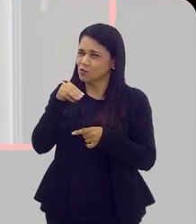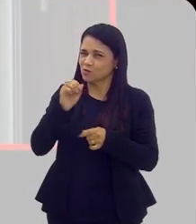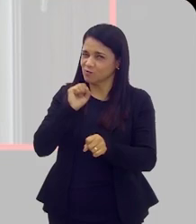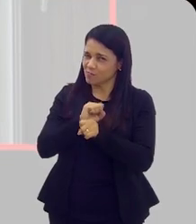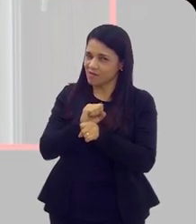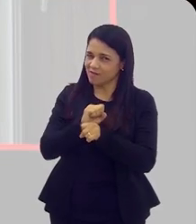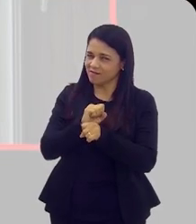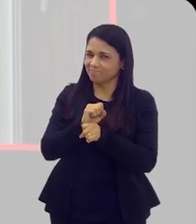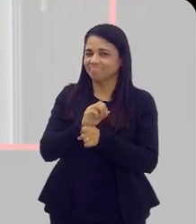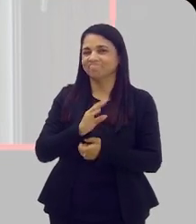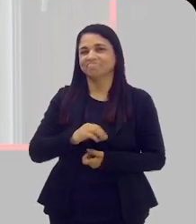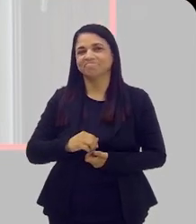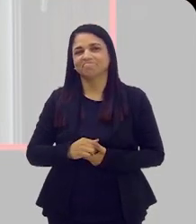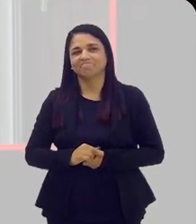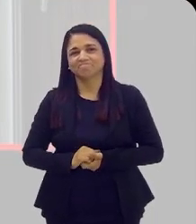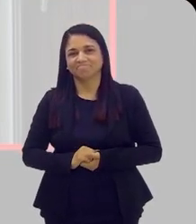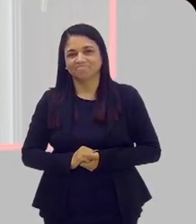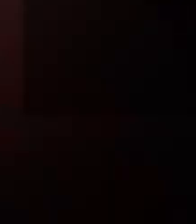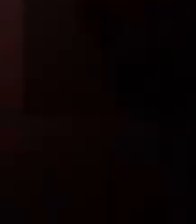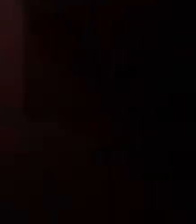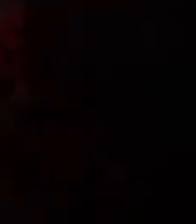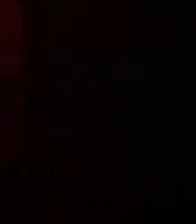minutinho, não sai daí, a gente volta já já.